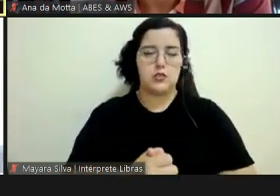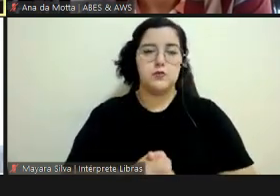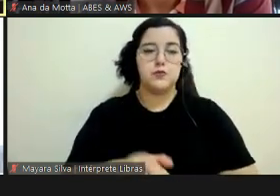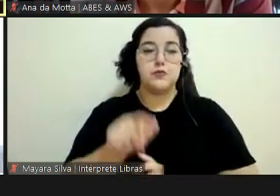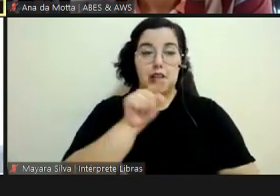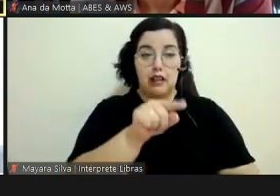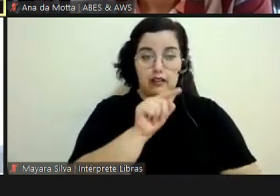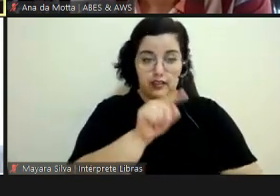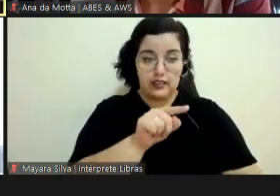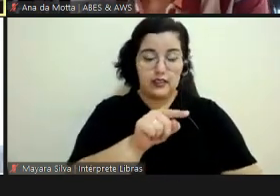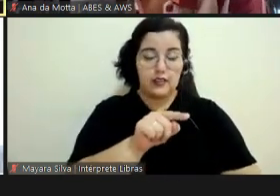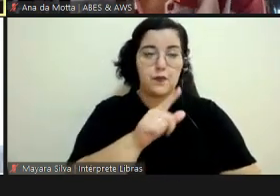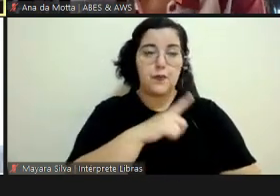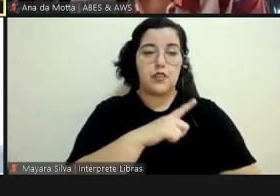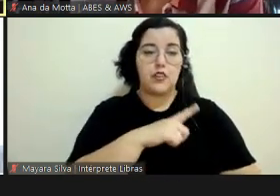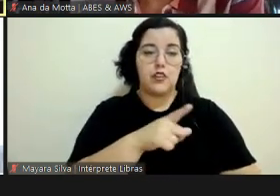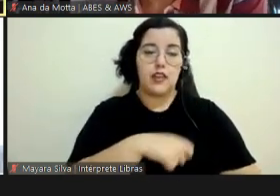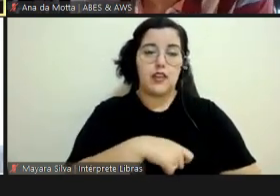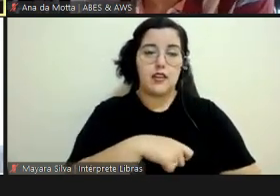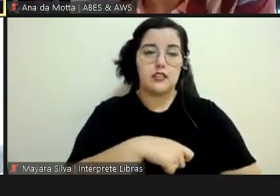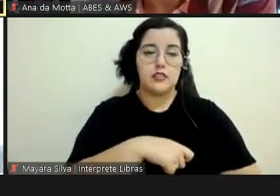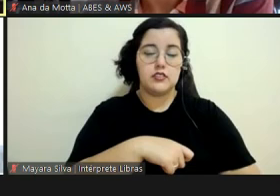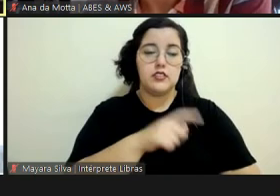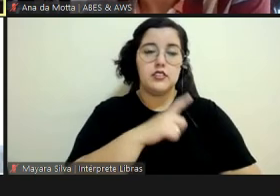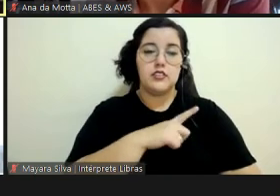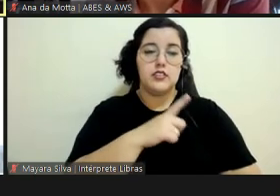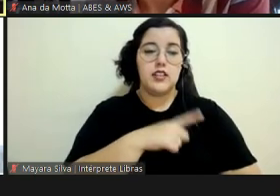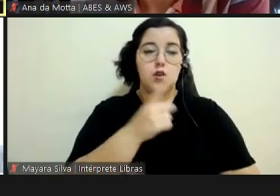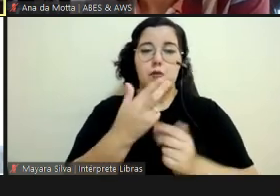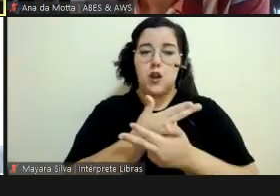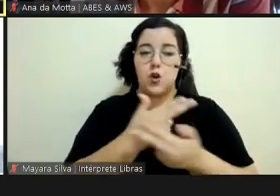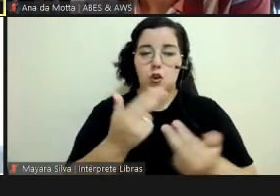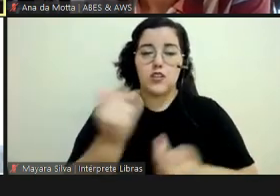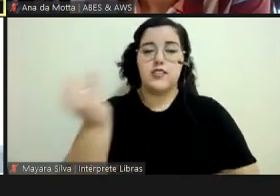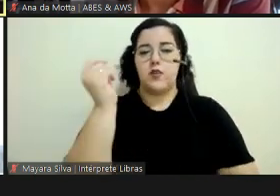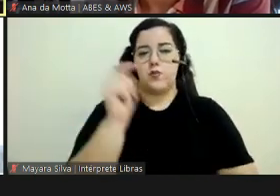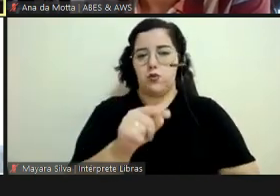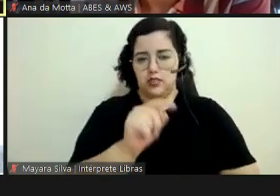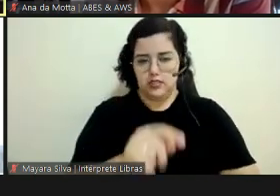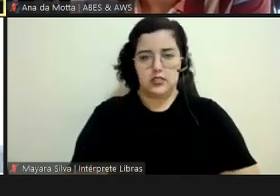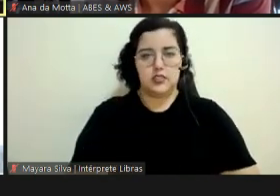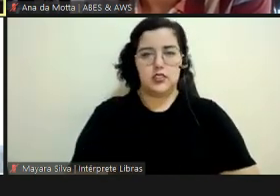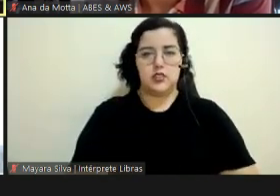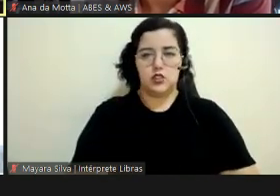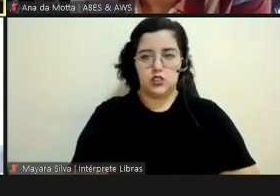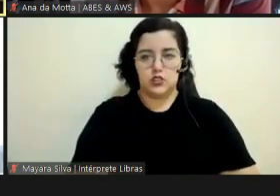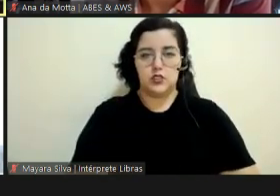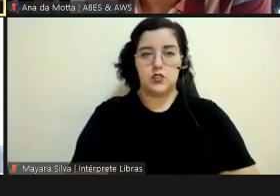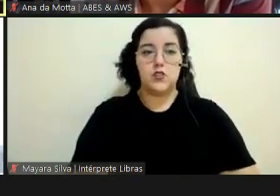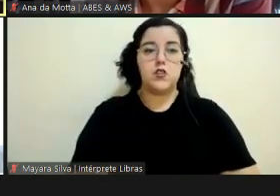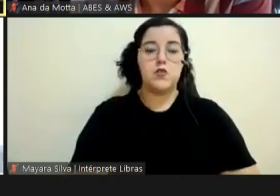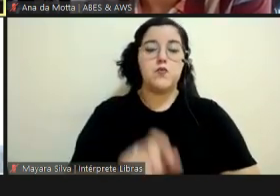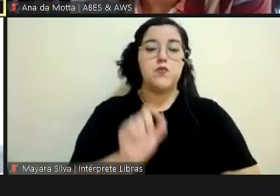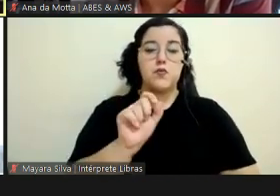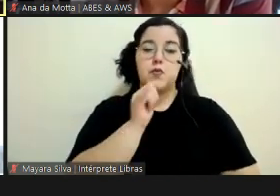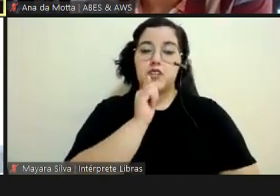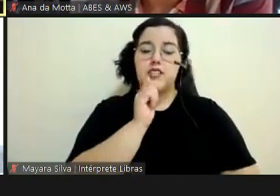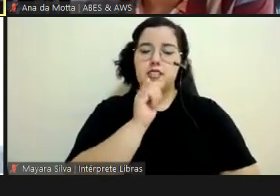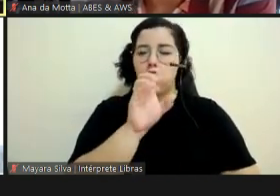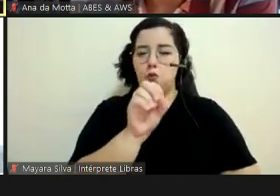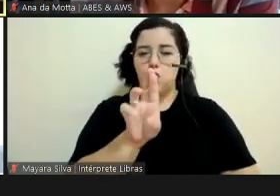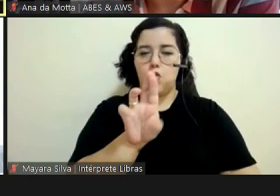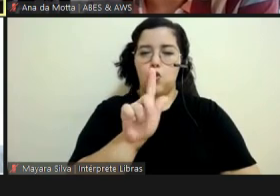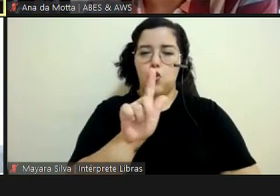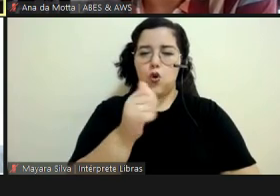Aqui traz uma coisa que é importante e retoma uma pergunta que foi feita, né? Os órgãos que não têm, por exemplo,